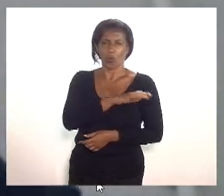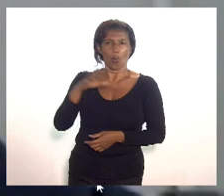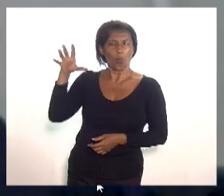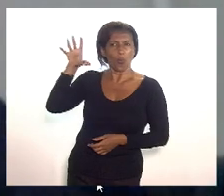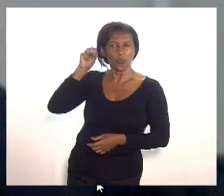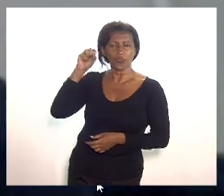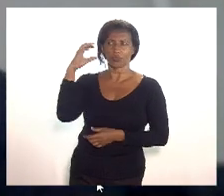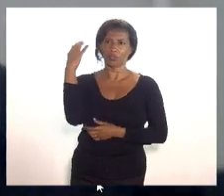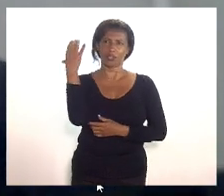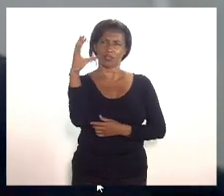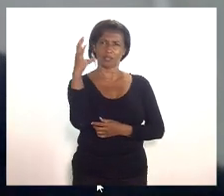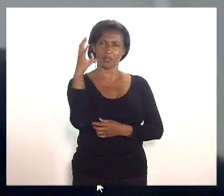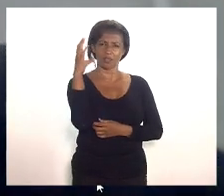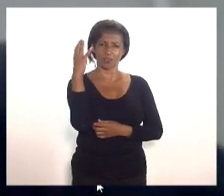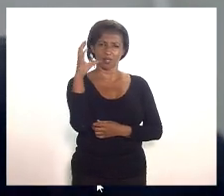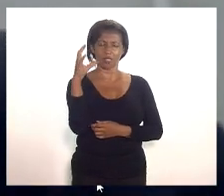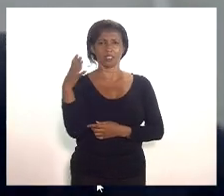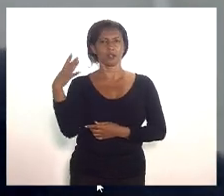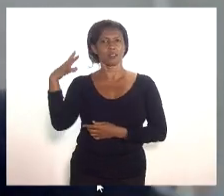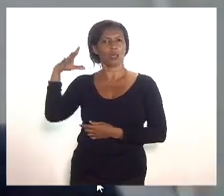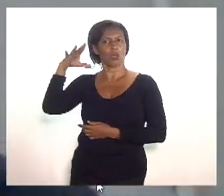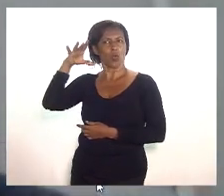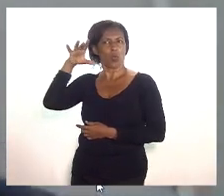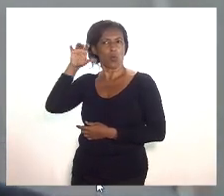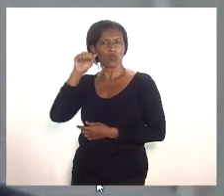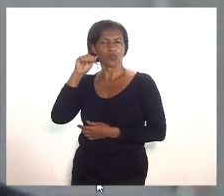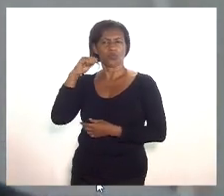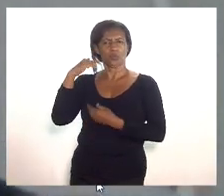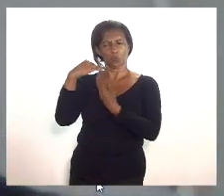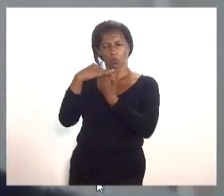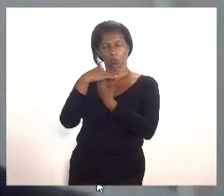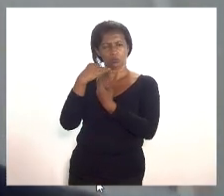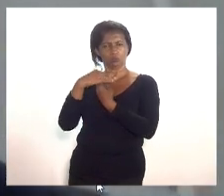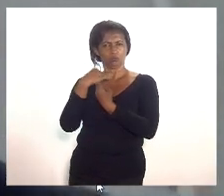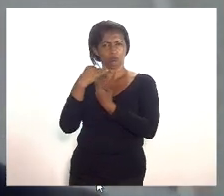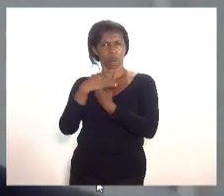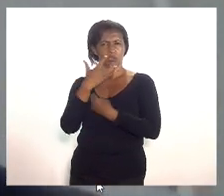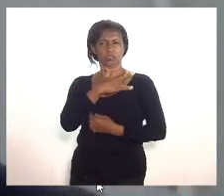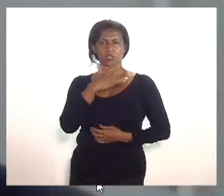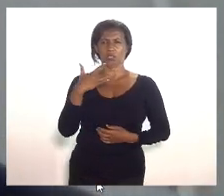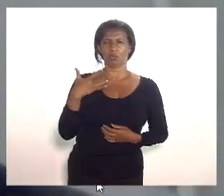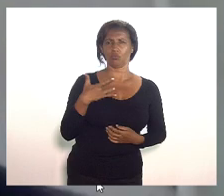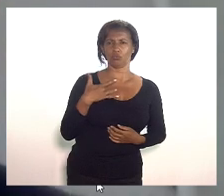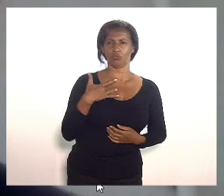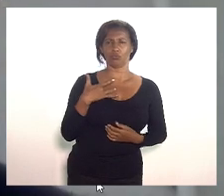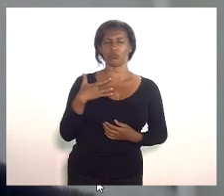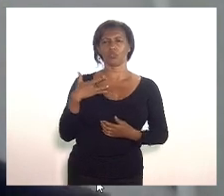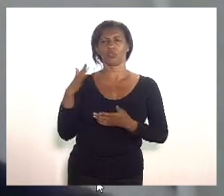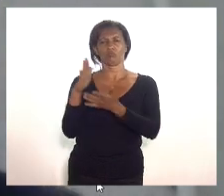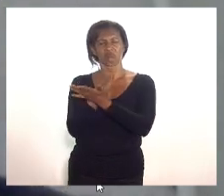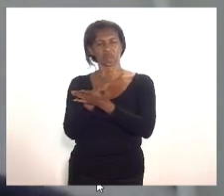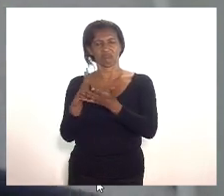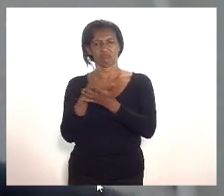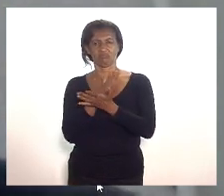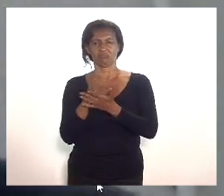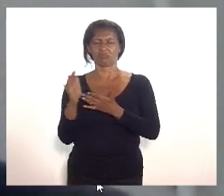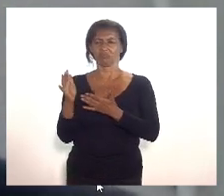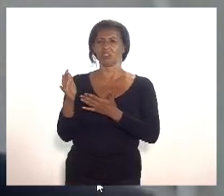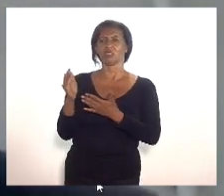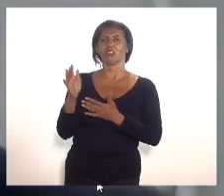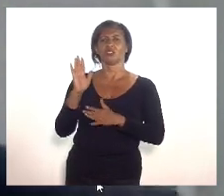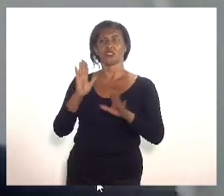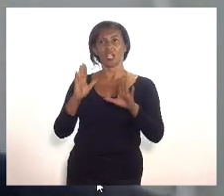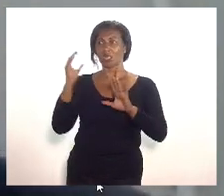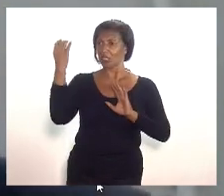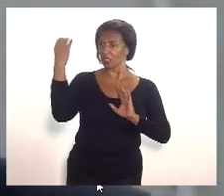ouvindo os seus os seus conselheiros na área de saúde algumas medidas é claro que os números de